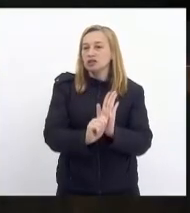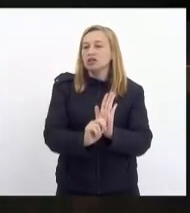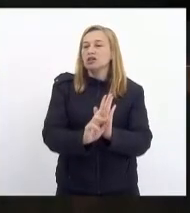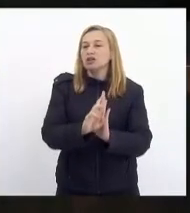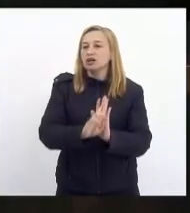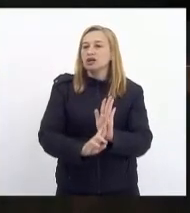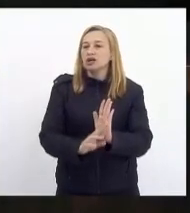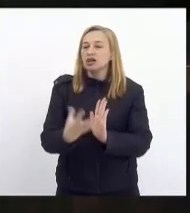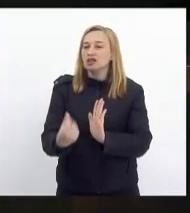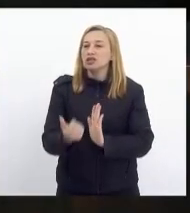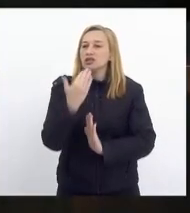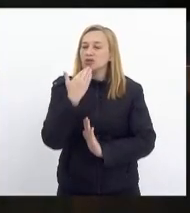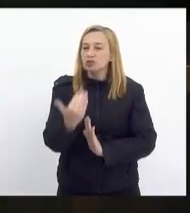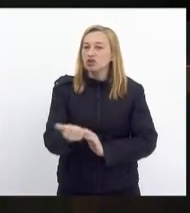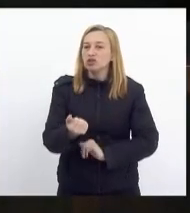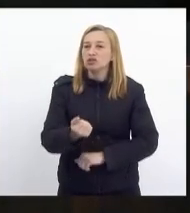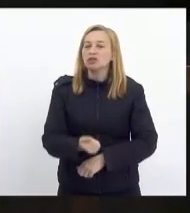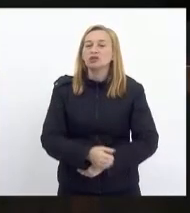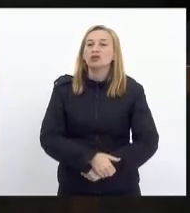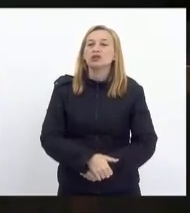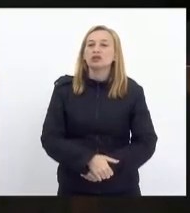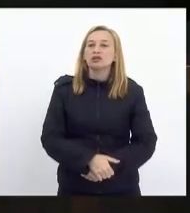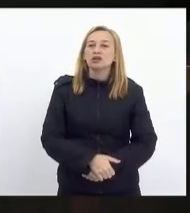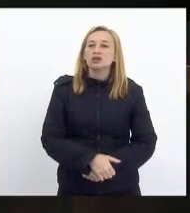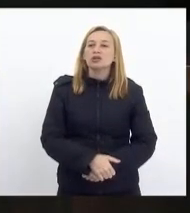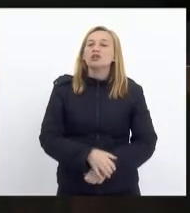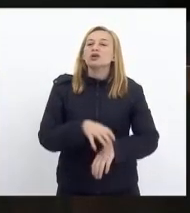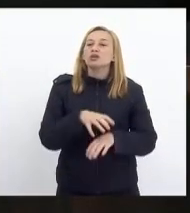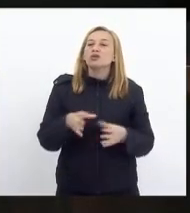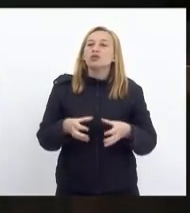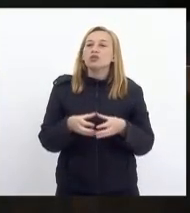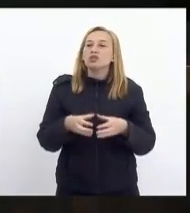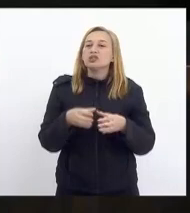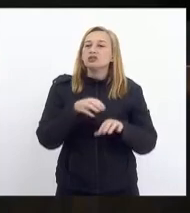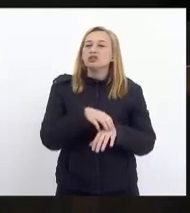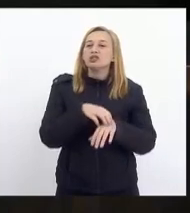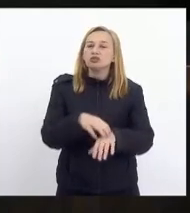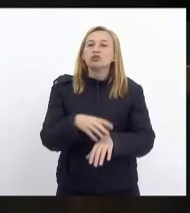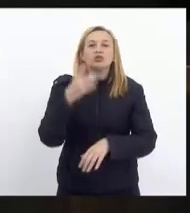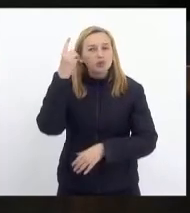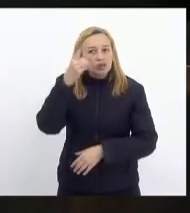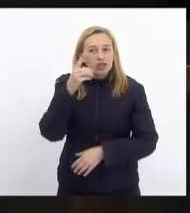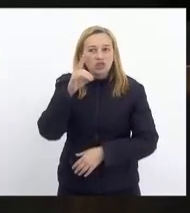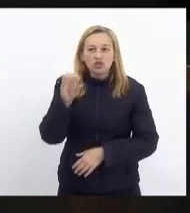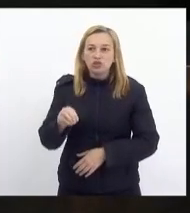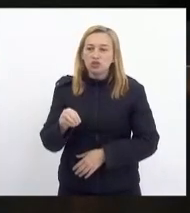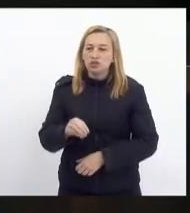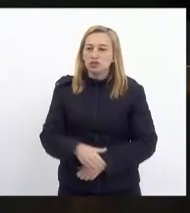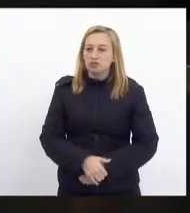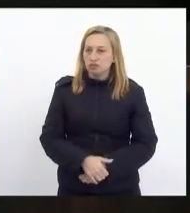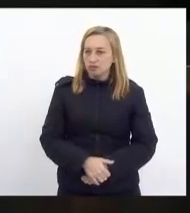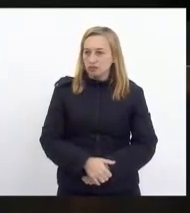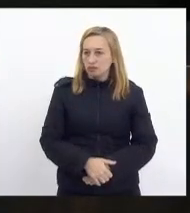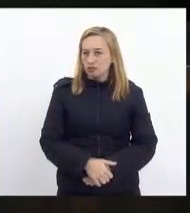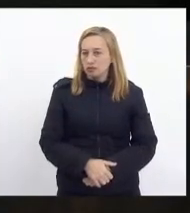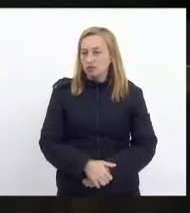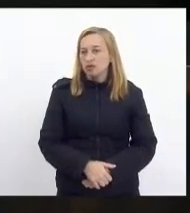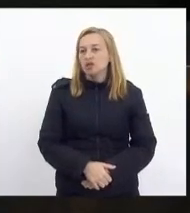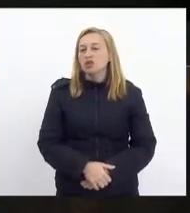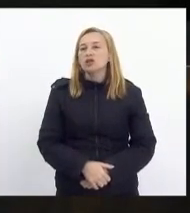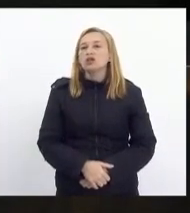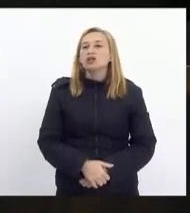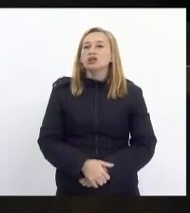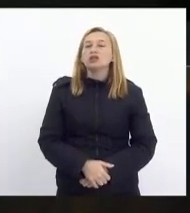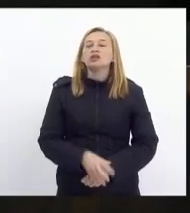defere o pedido de vossa excelência. Pela comissão de transporte, deputado Dionísio Lins. Deputado